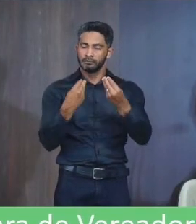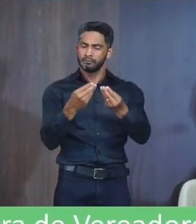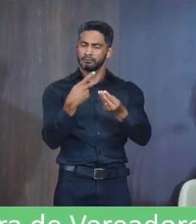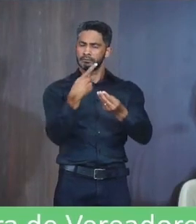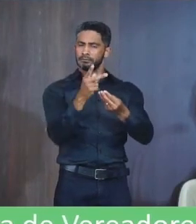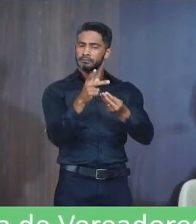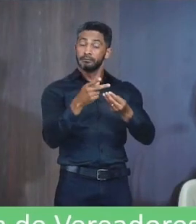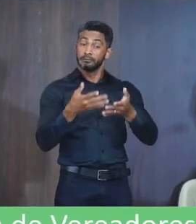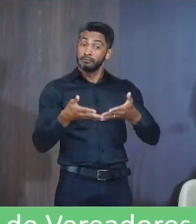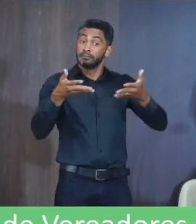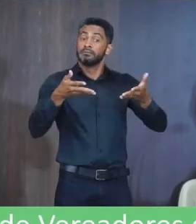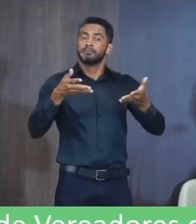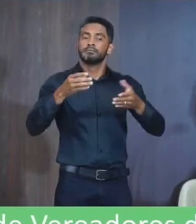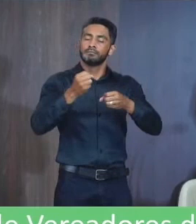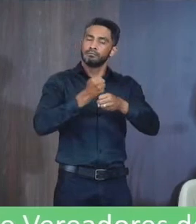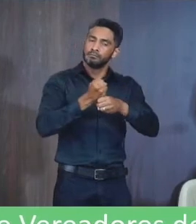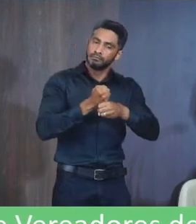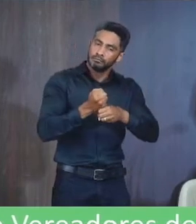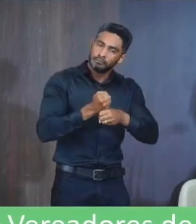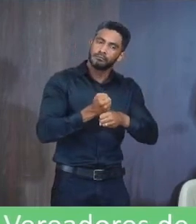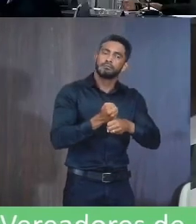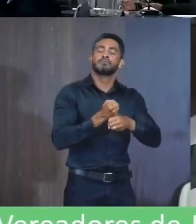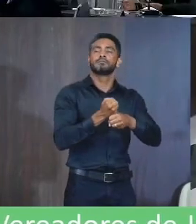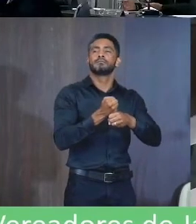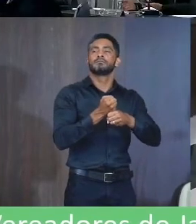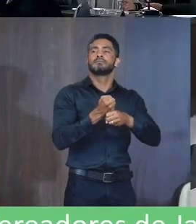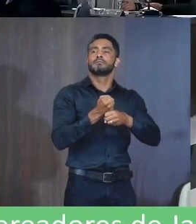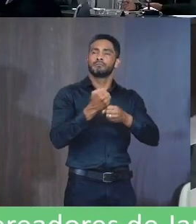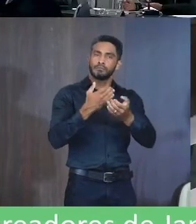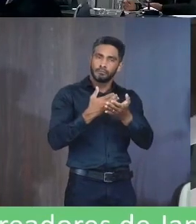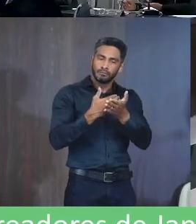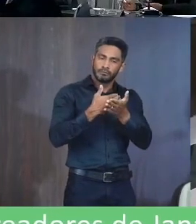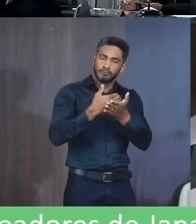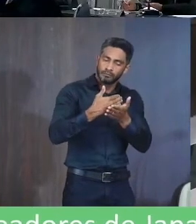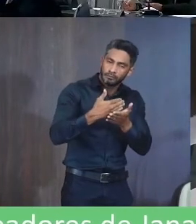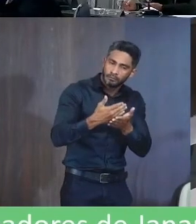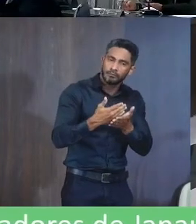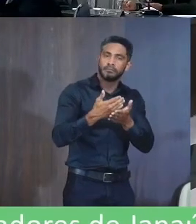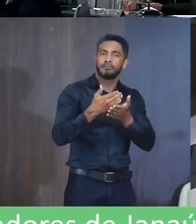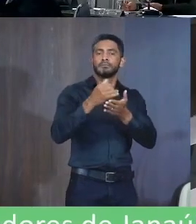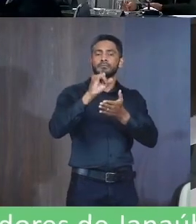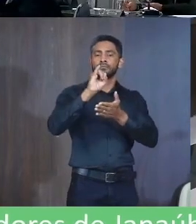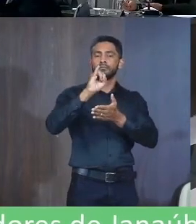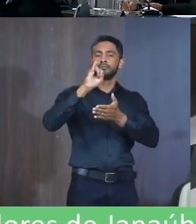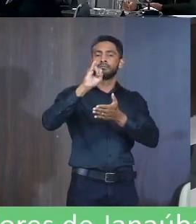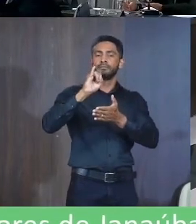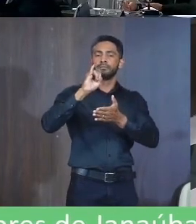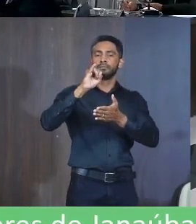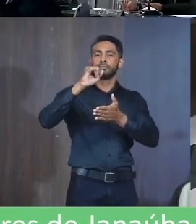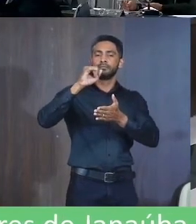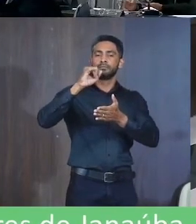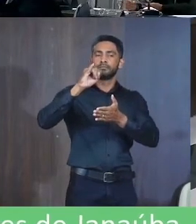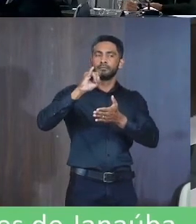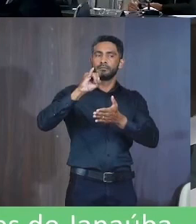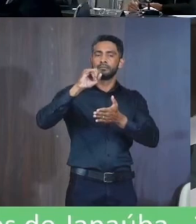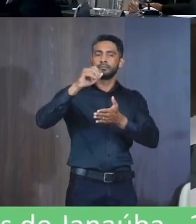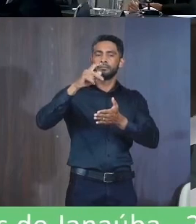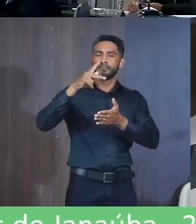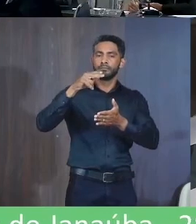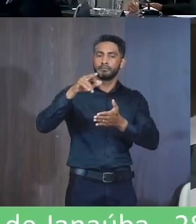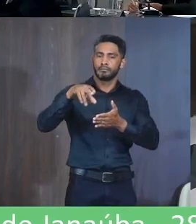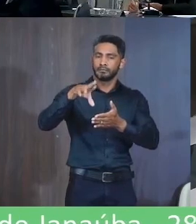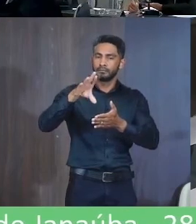-los Em todo o ano Na Quando se fizer O imposto de renda Que se destine Direto ao fundo